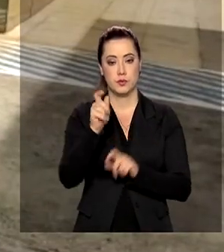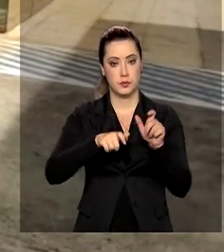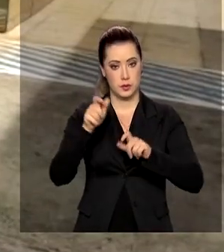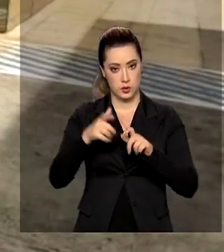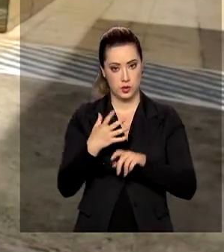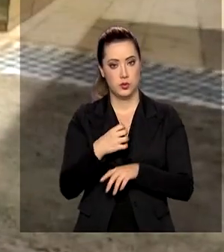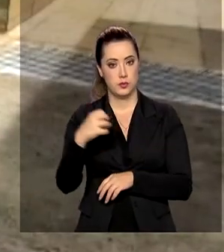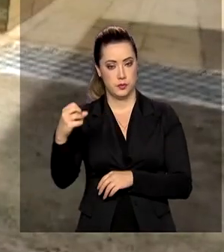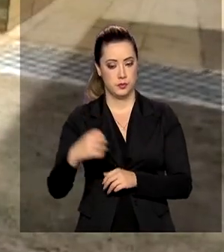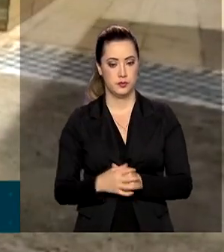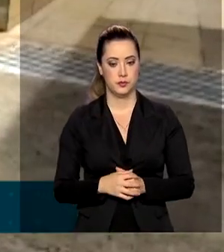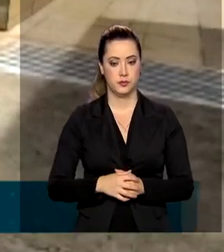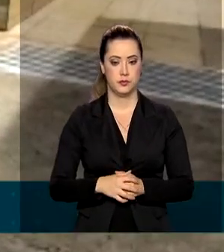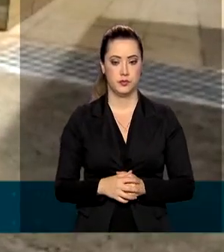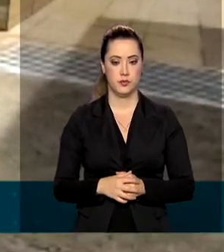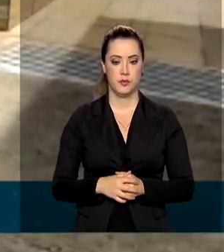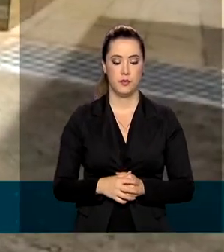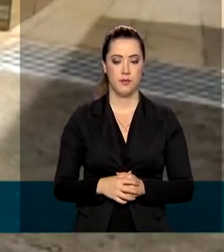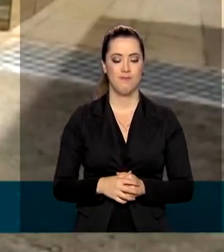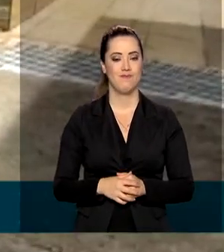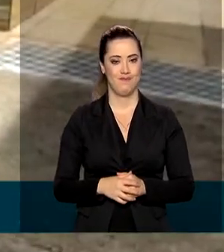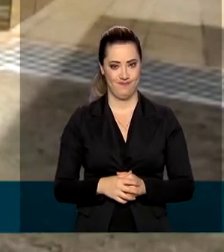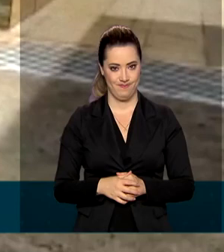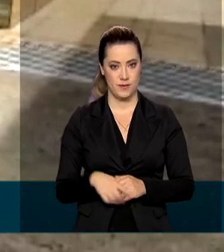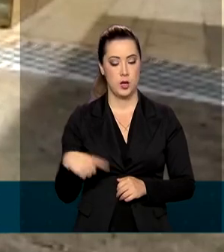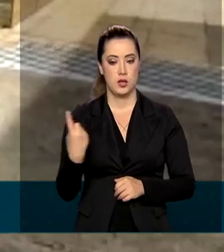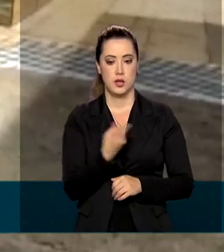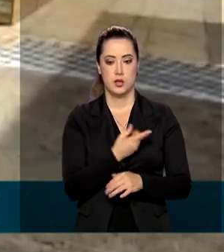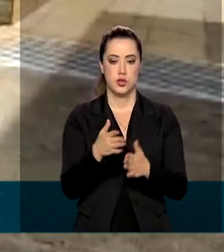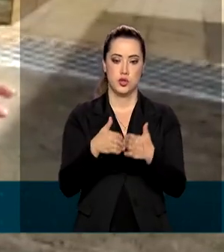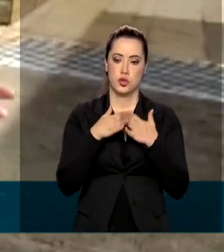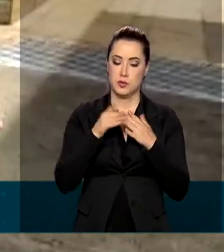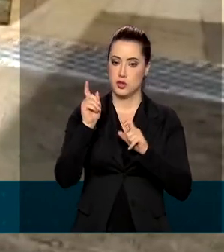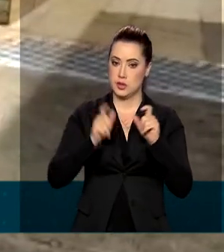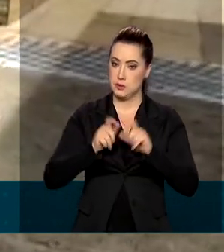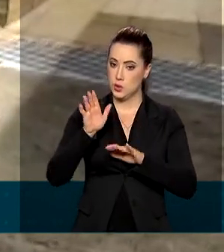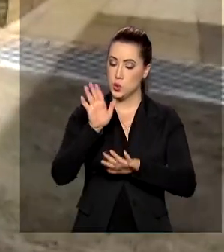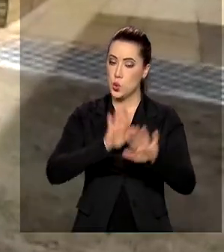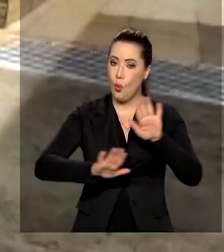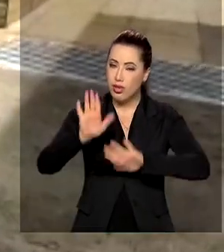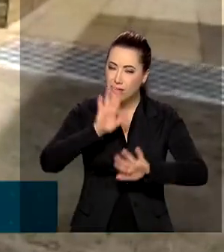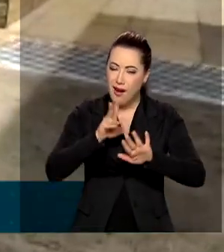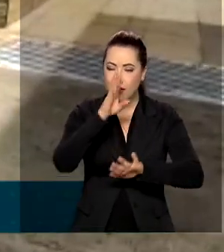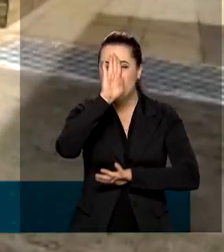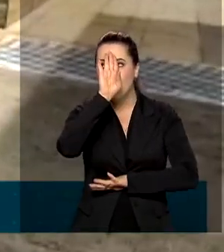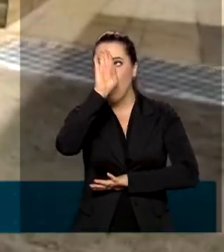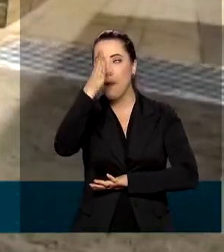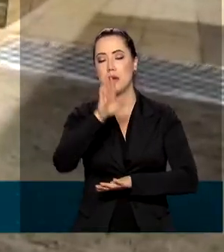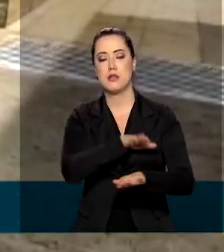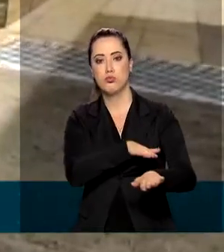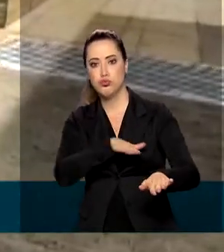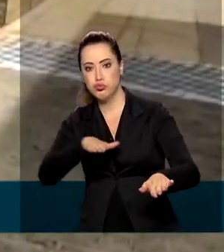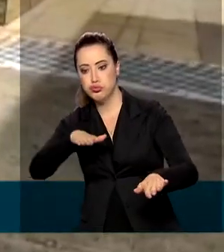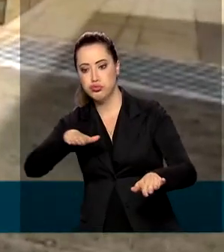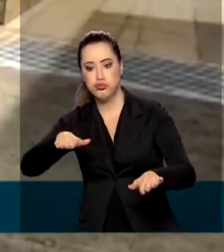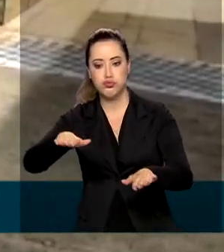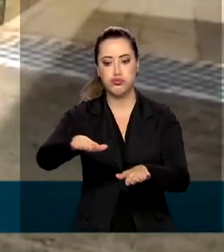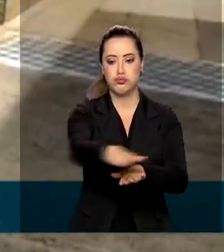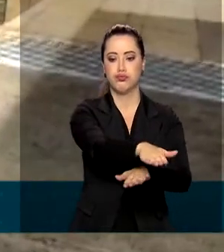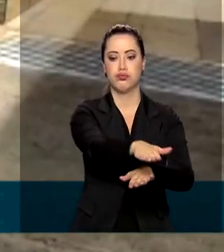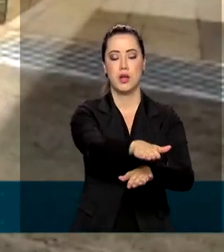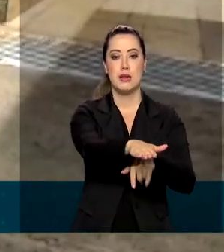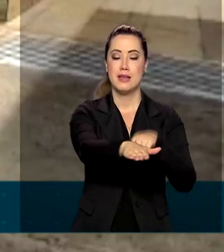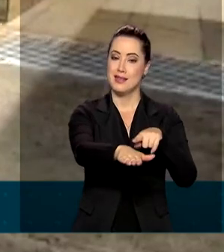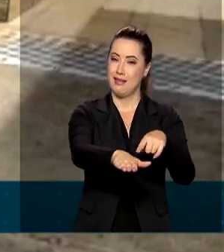A gente pede para que os condutores tenham cuidado especial em relação às ultrapassagens, que são responsáveis por mais ou menos